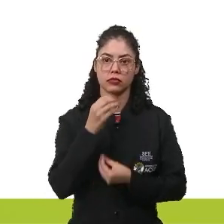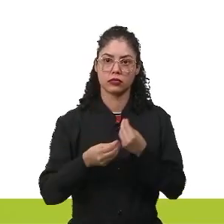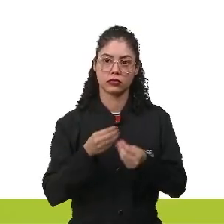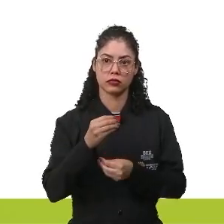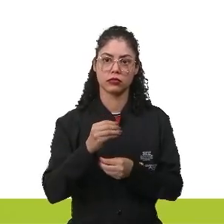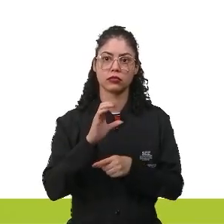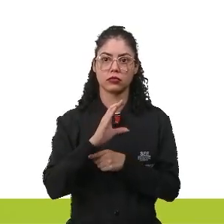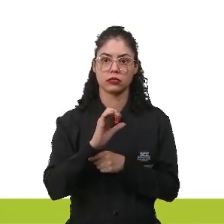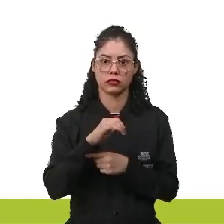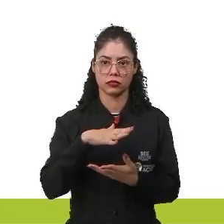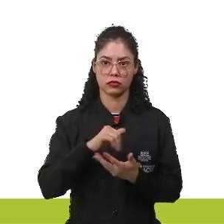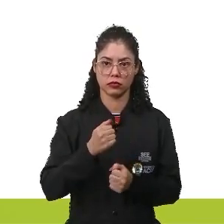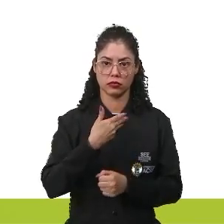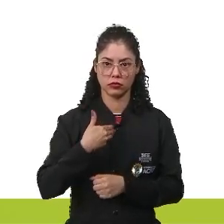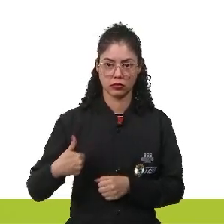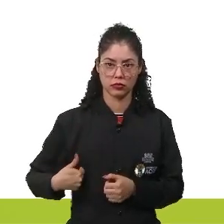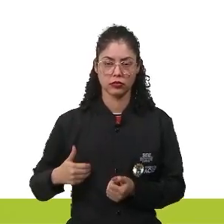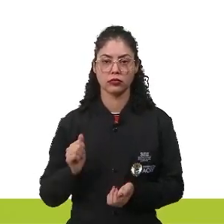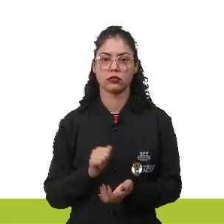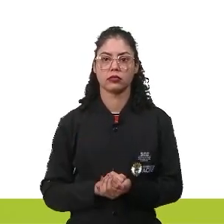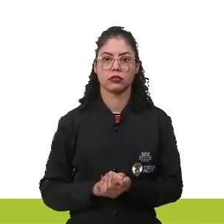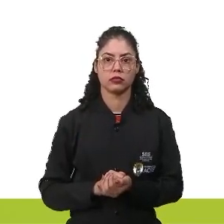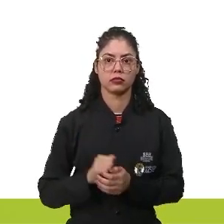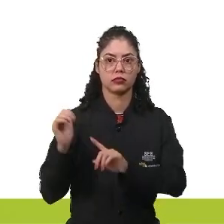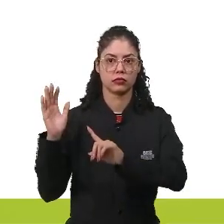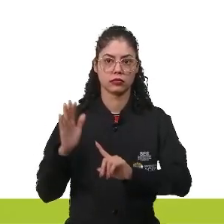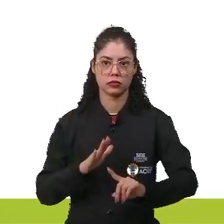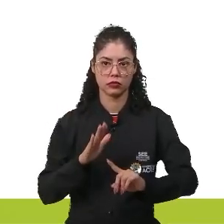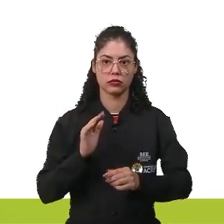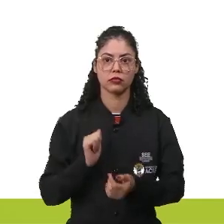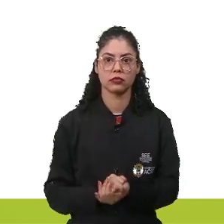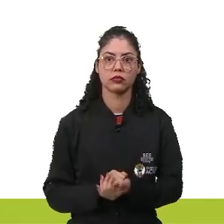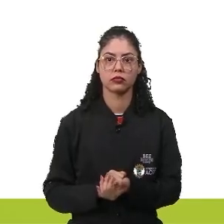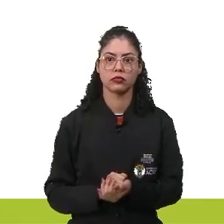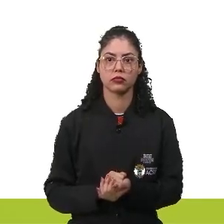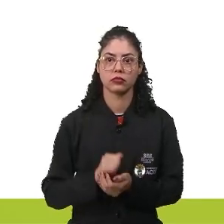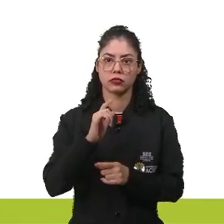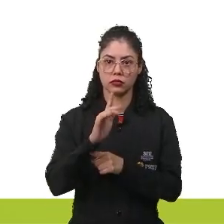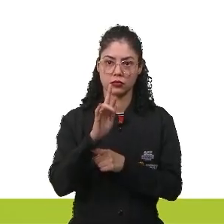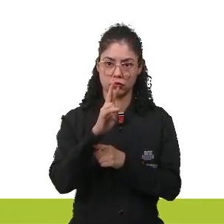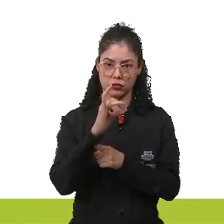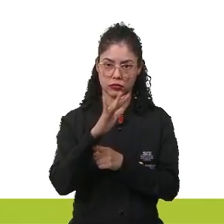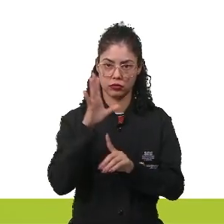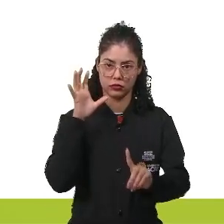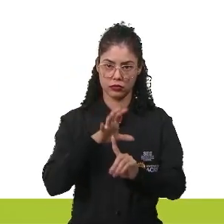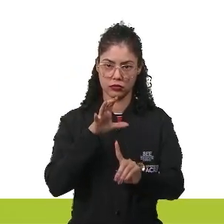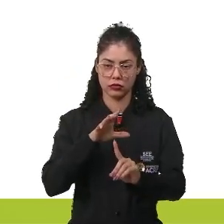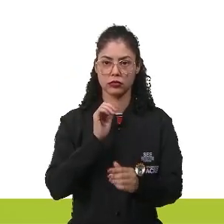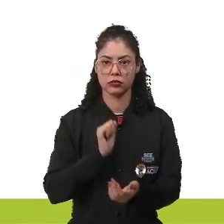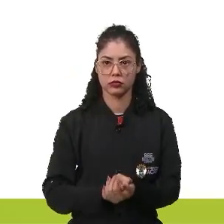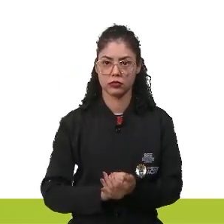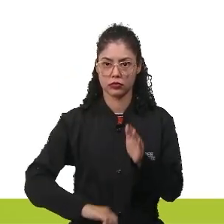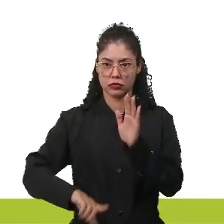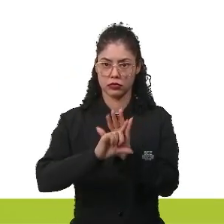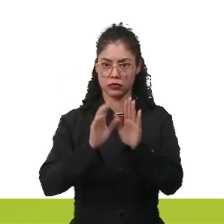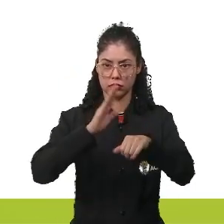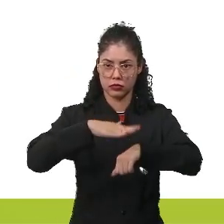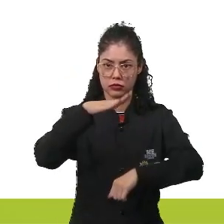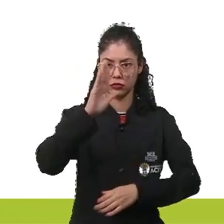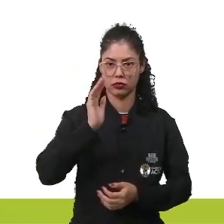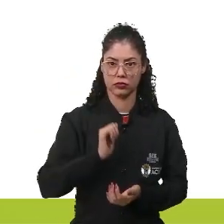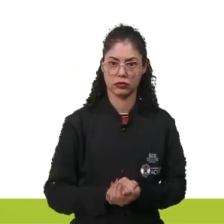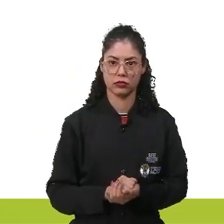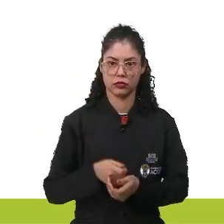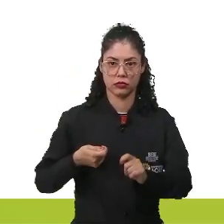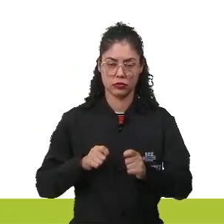o Comitê da Salvação Pública, vai ser um período da repressão, lei do máximo, secularização, e o declínio dos jacobinos vão acontecer